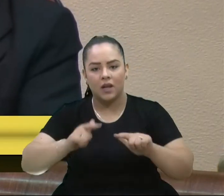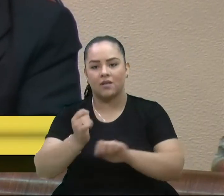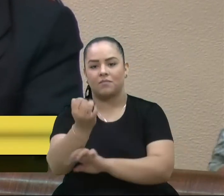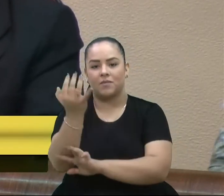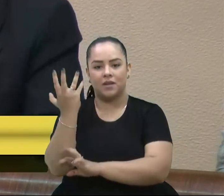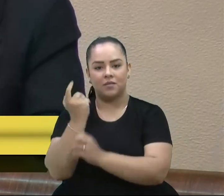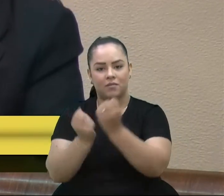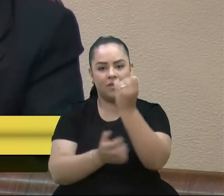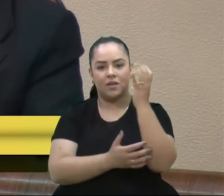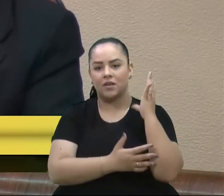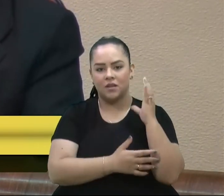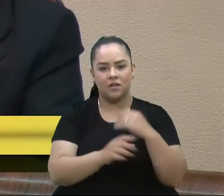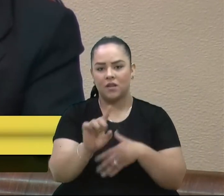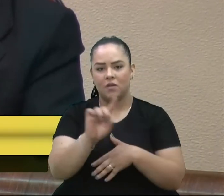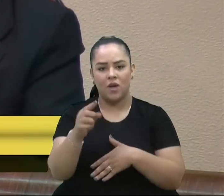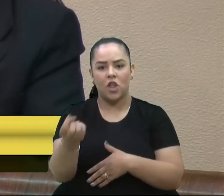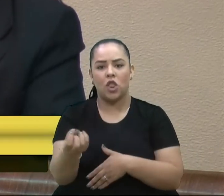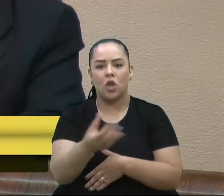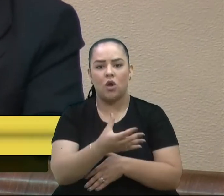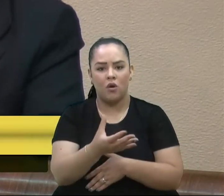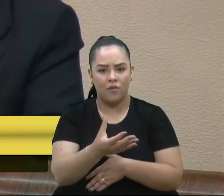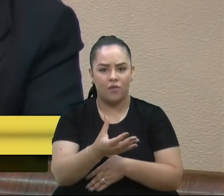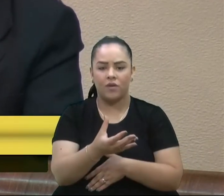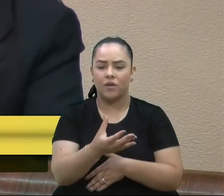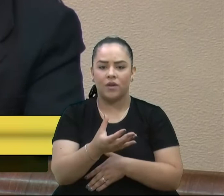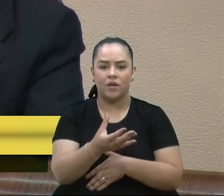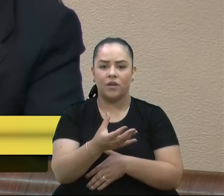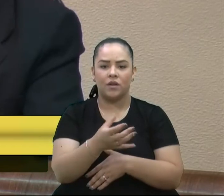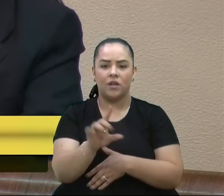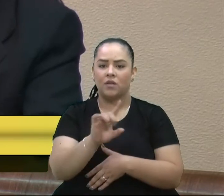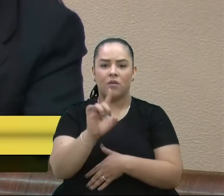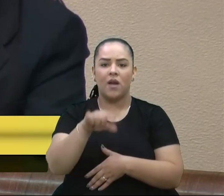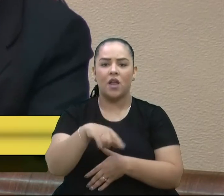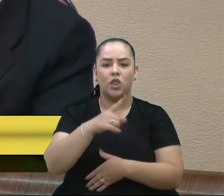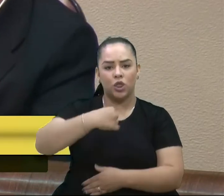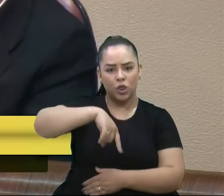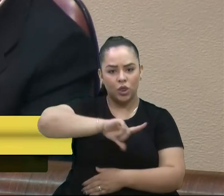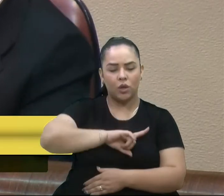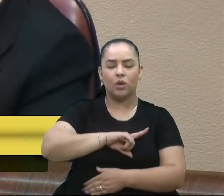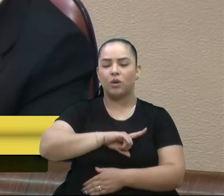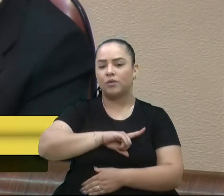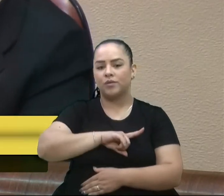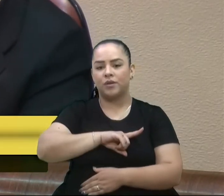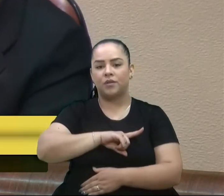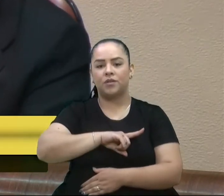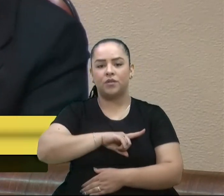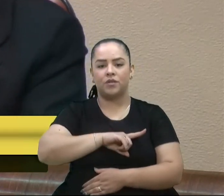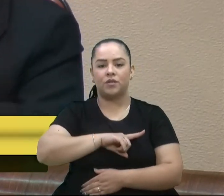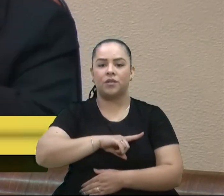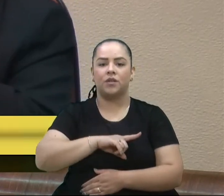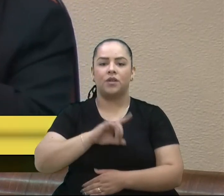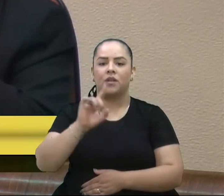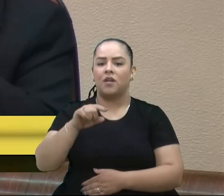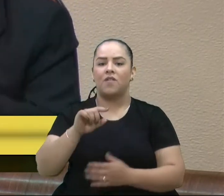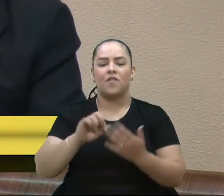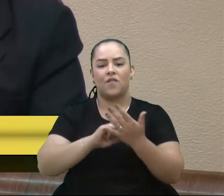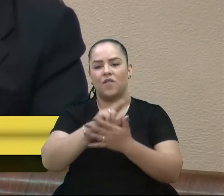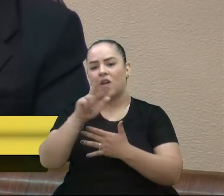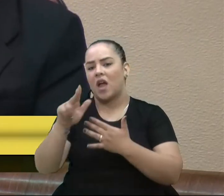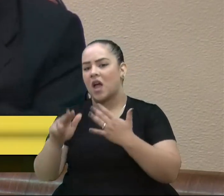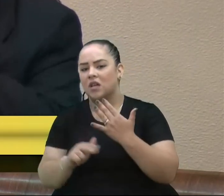ser, e não é nós da fundação, são vários especialistas, são vários técnicos, o vereador Velocino, são várias